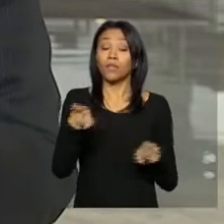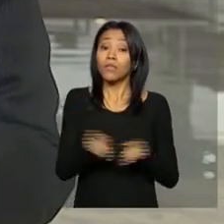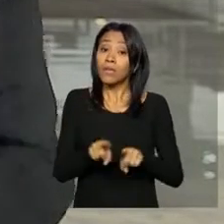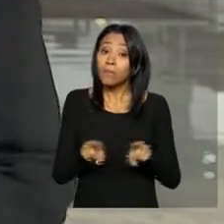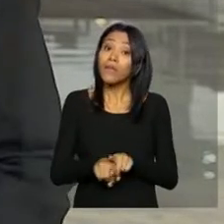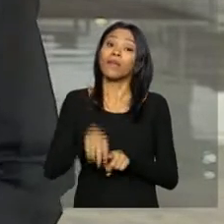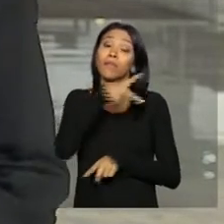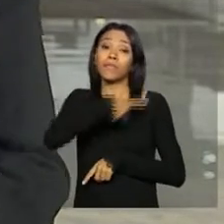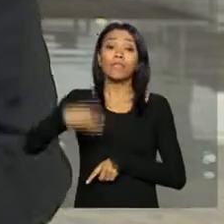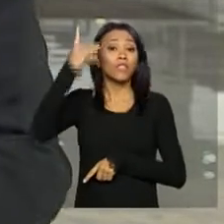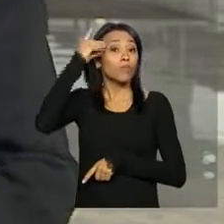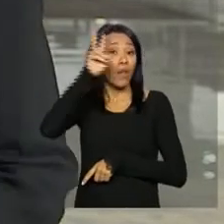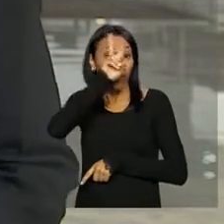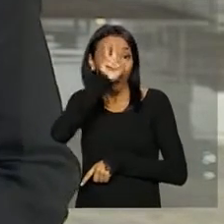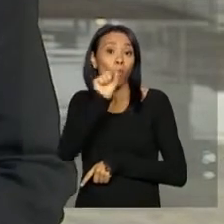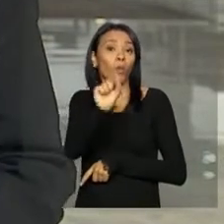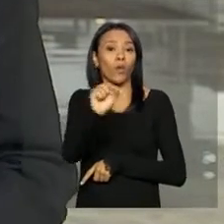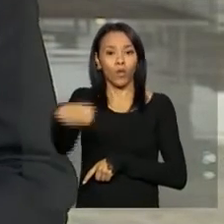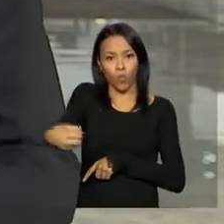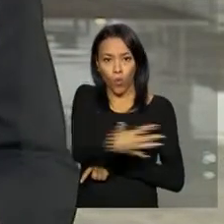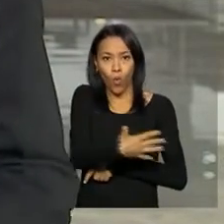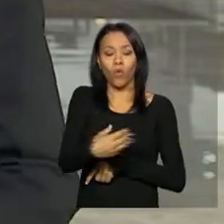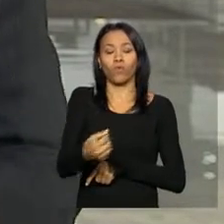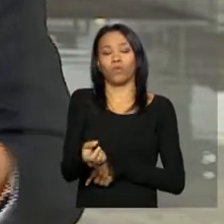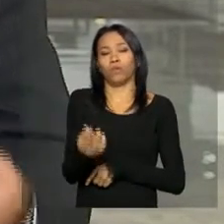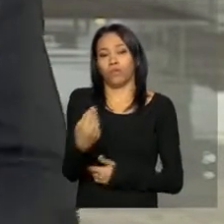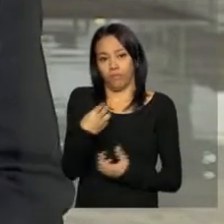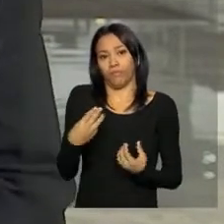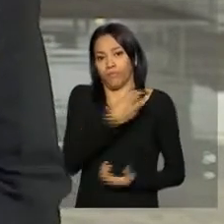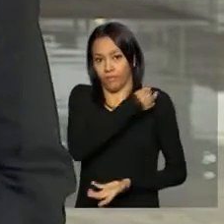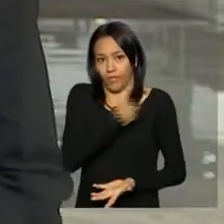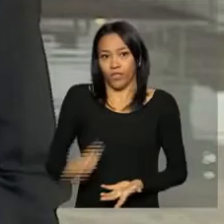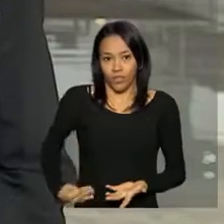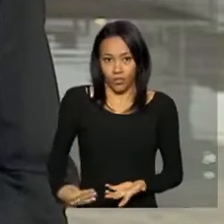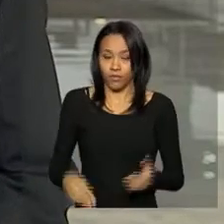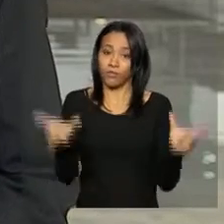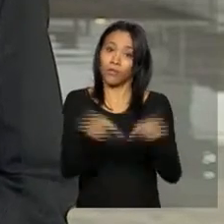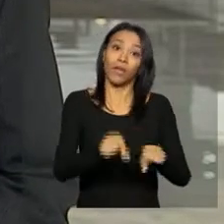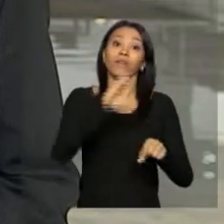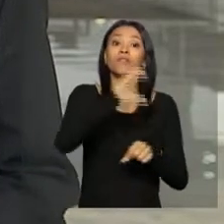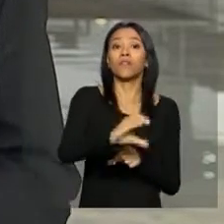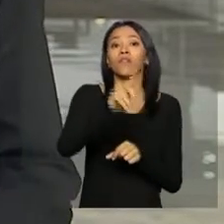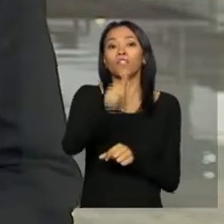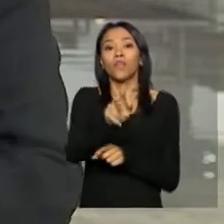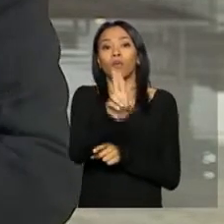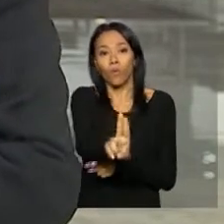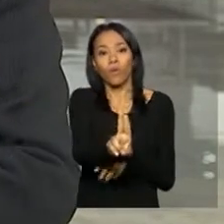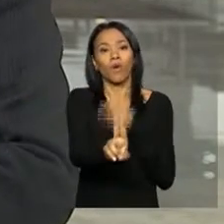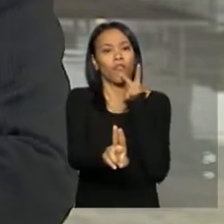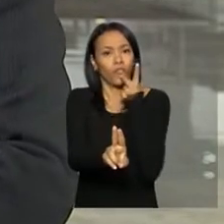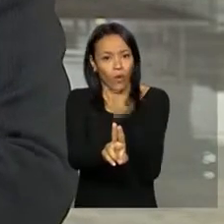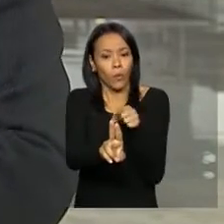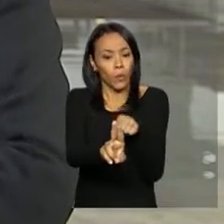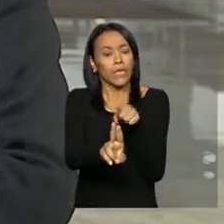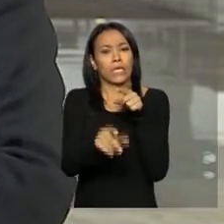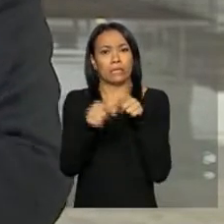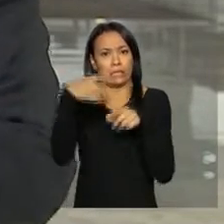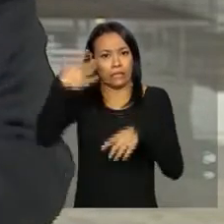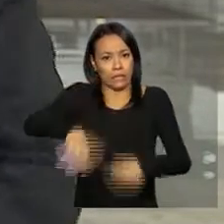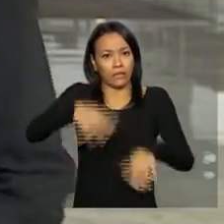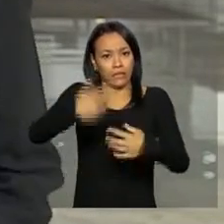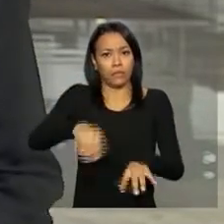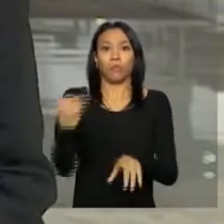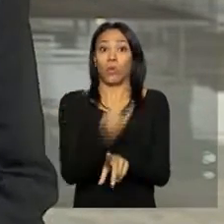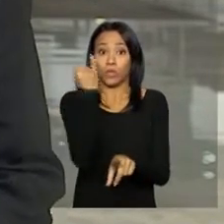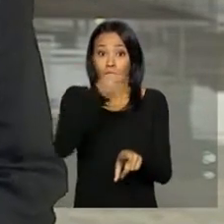Rousseff lembrou também que o novo ministro da CGU, que vai ficar à frente da Controladoria Geral da União, vai ter um papel importante